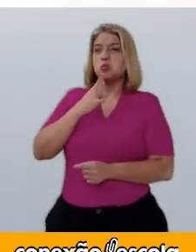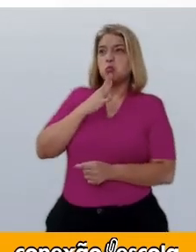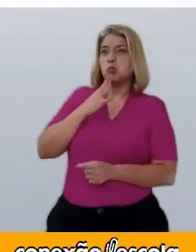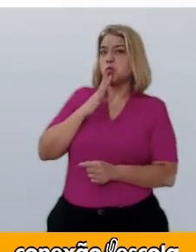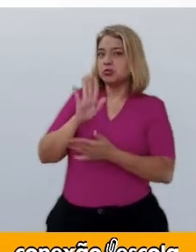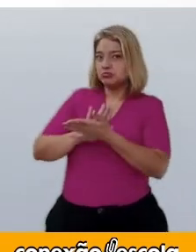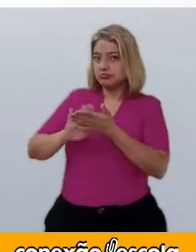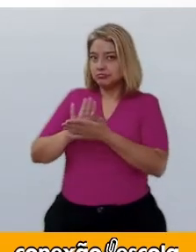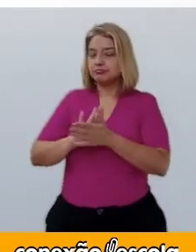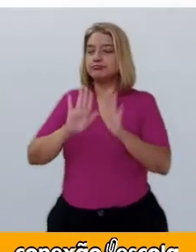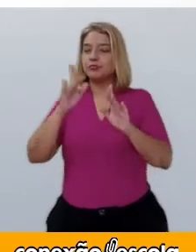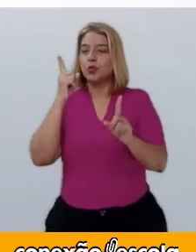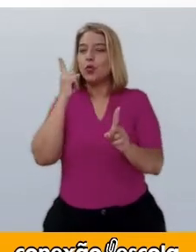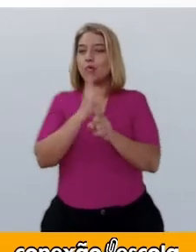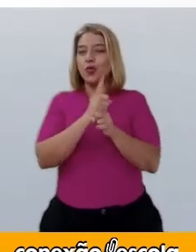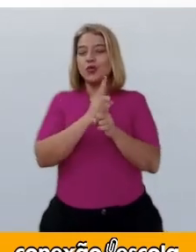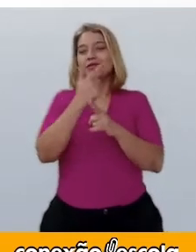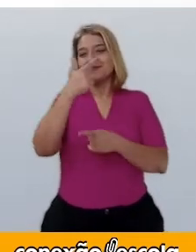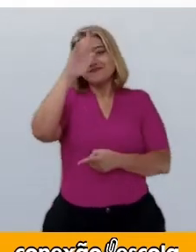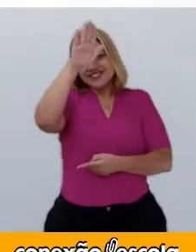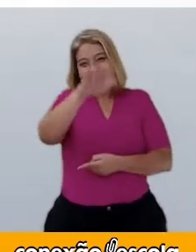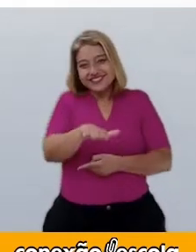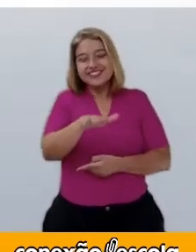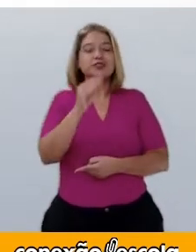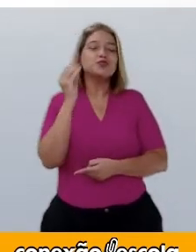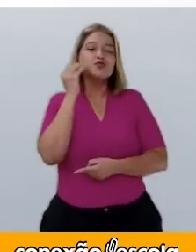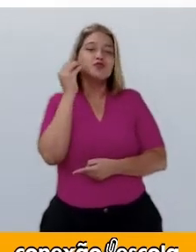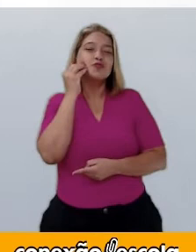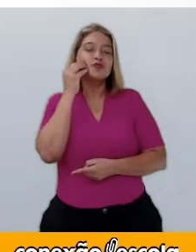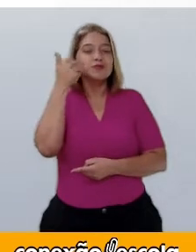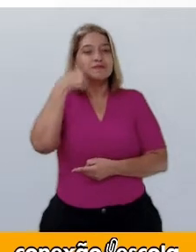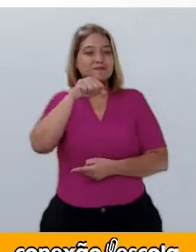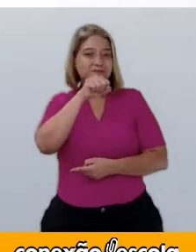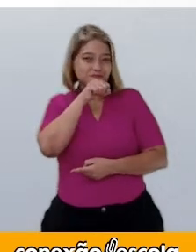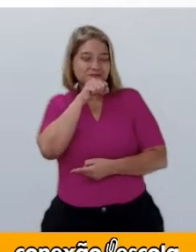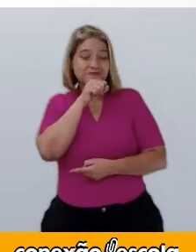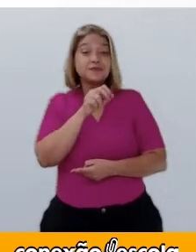Nos vemos mais tarde. Beijos da mamãe.